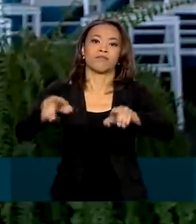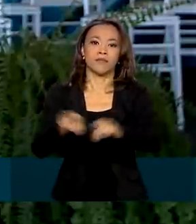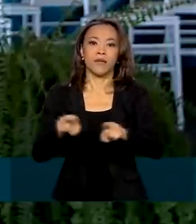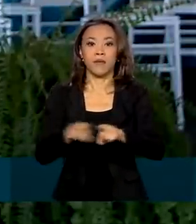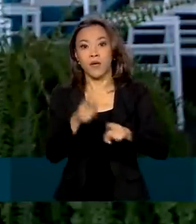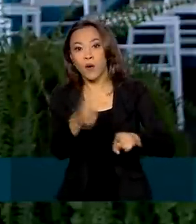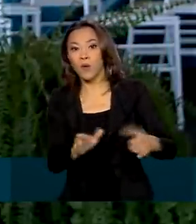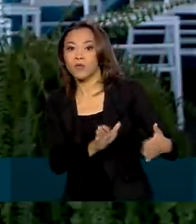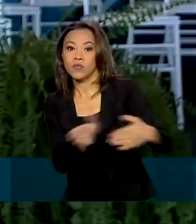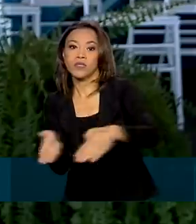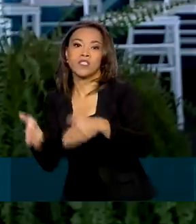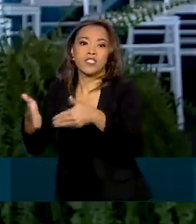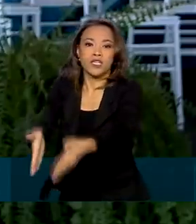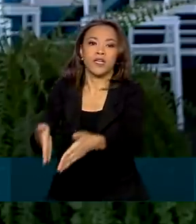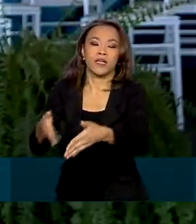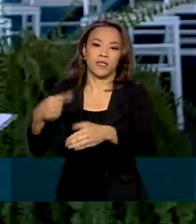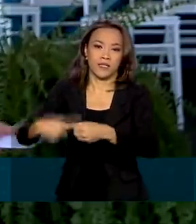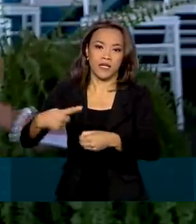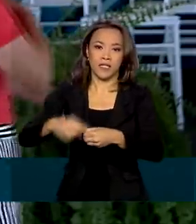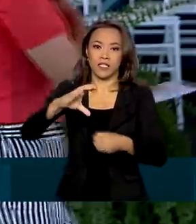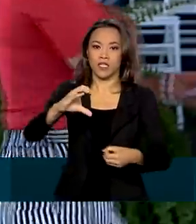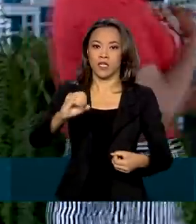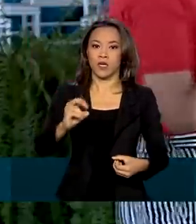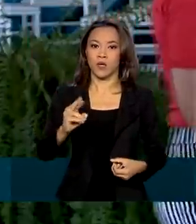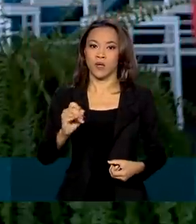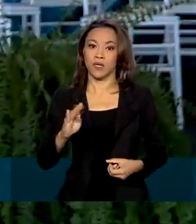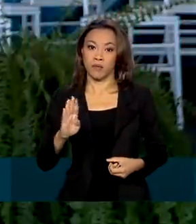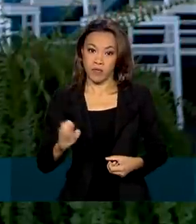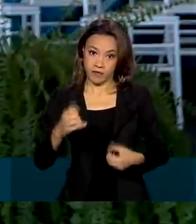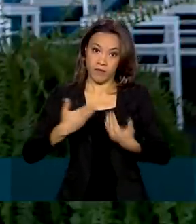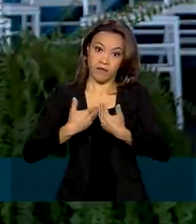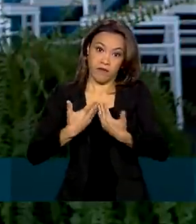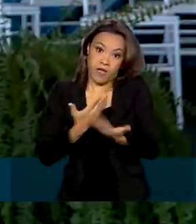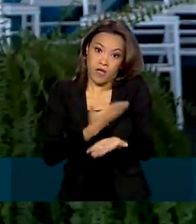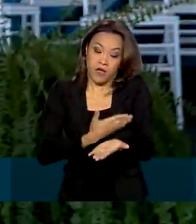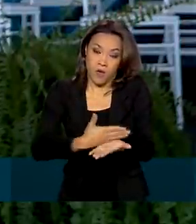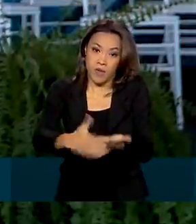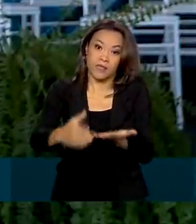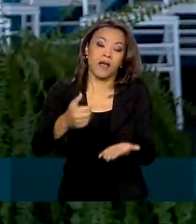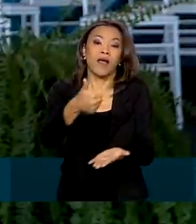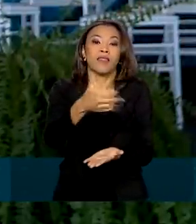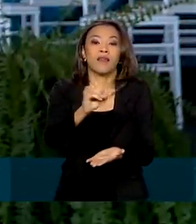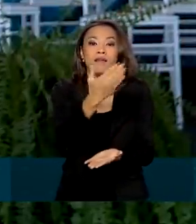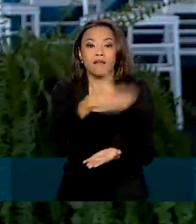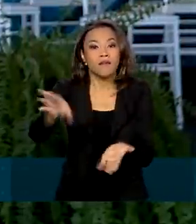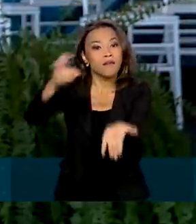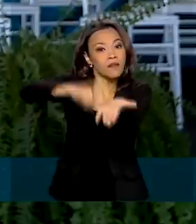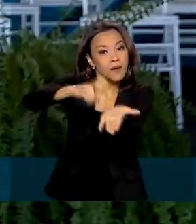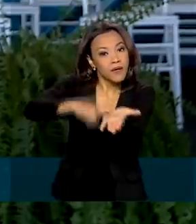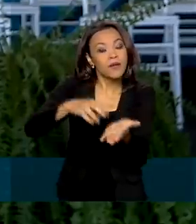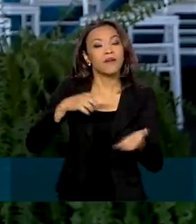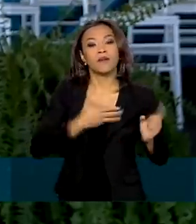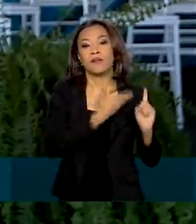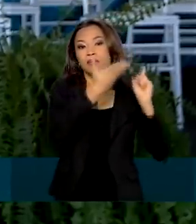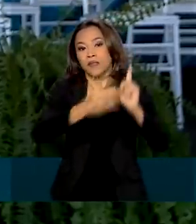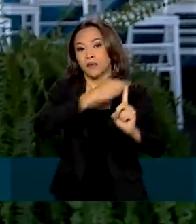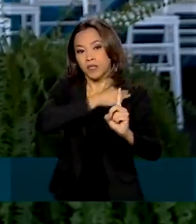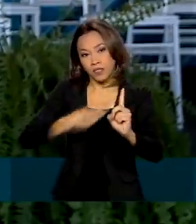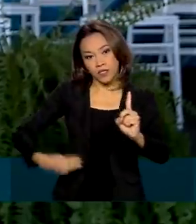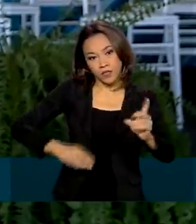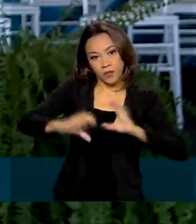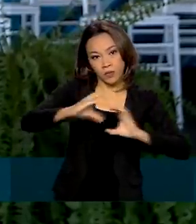cidade de Coribe. Bom, o evento está marcado para começar logo mais às 10h30 da manhã e vai contar com a presença dos ministros das Comunicações e da